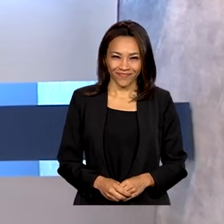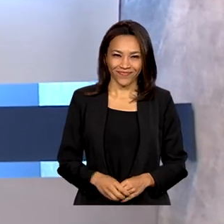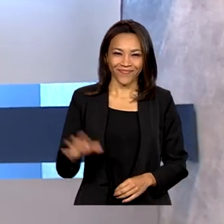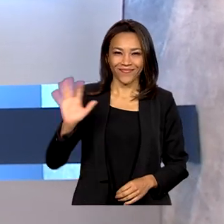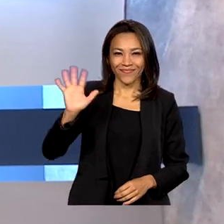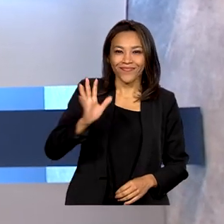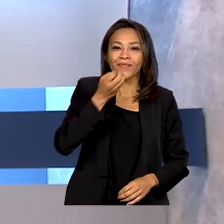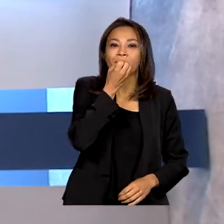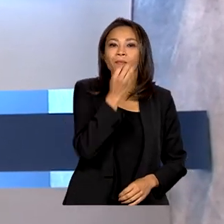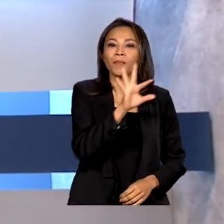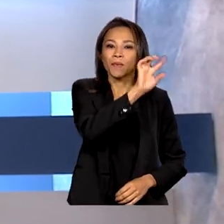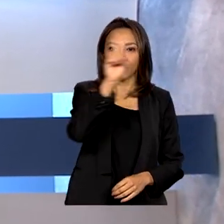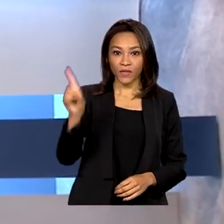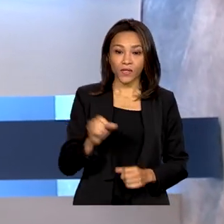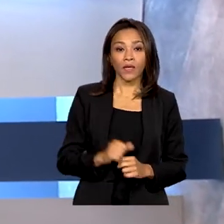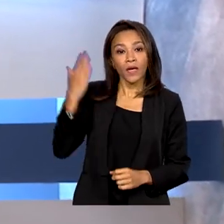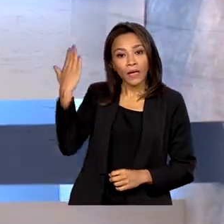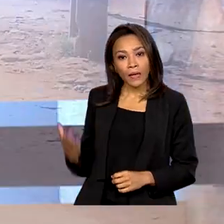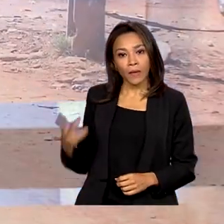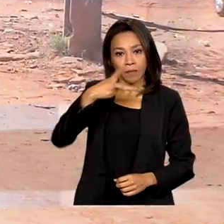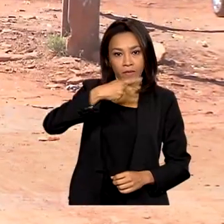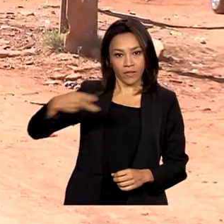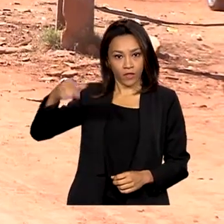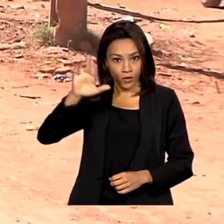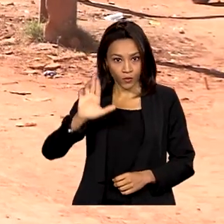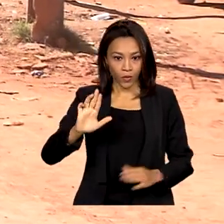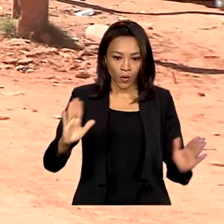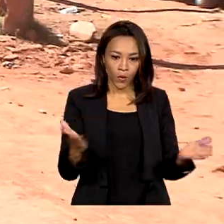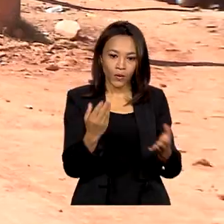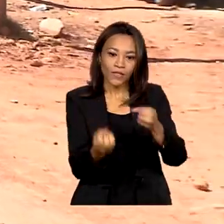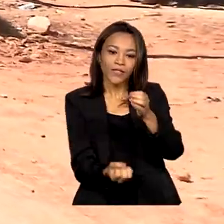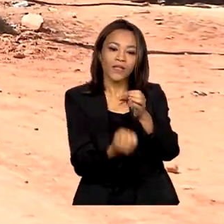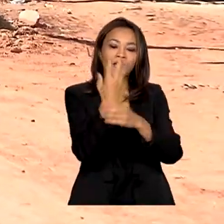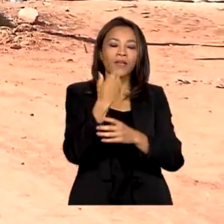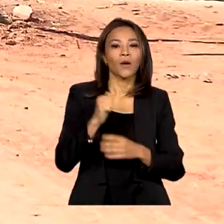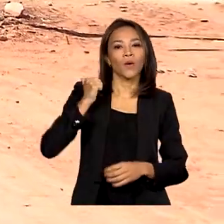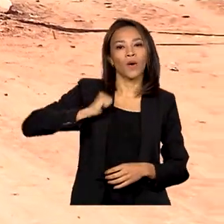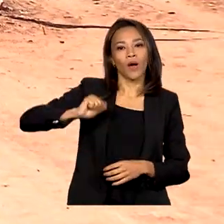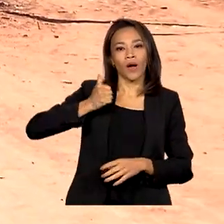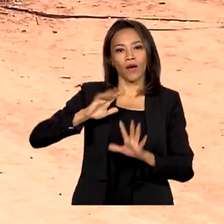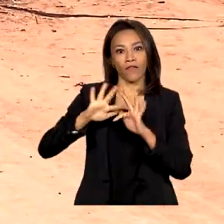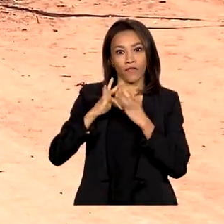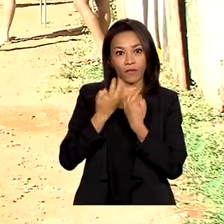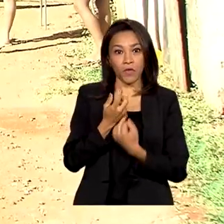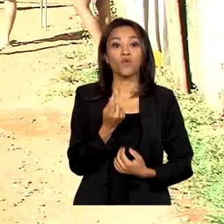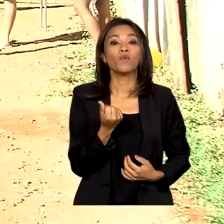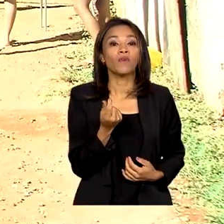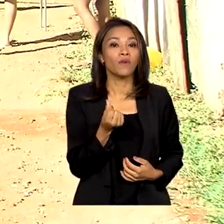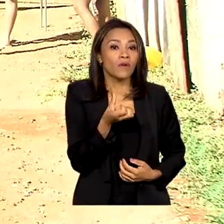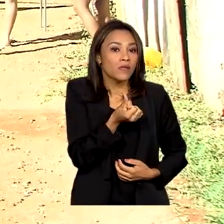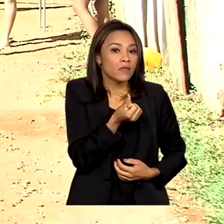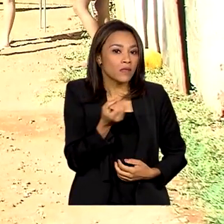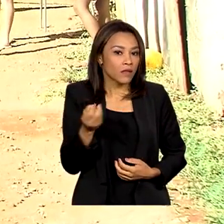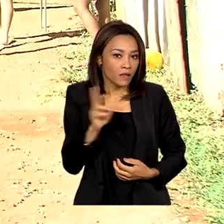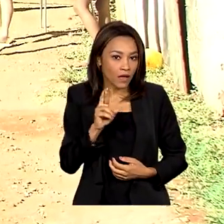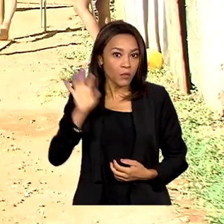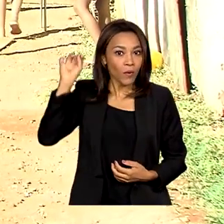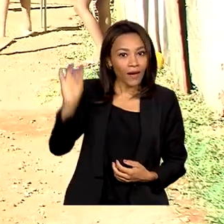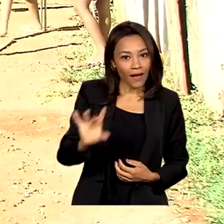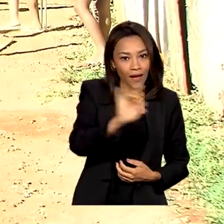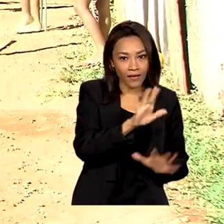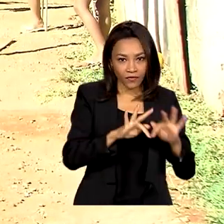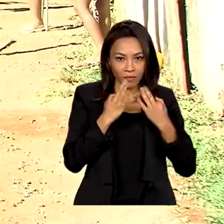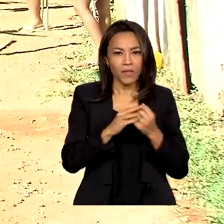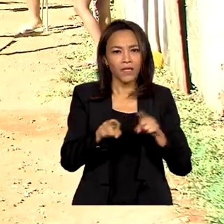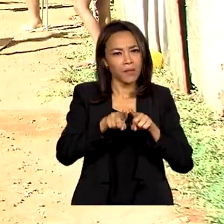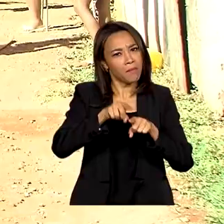Olá, bom dia. Presidente Lula recria hoje o Bolsa Família com mínimo de 600 reais por família e extra de